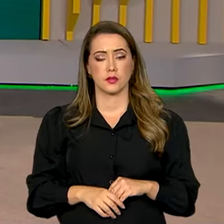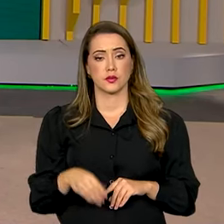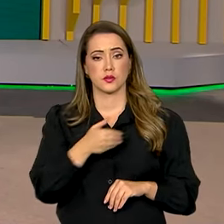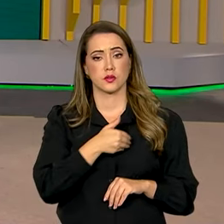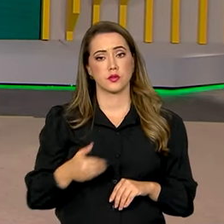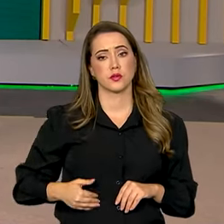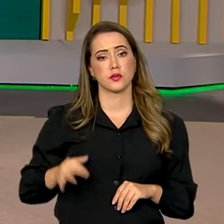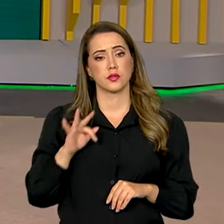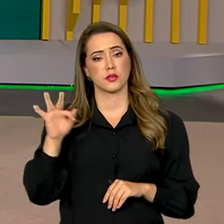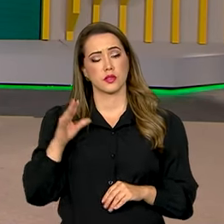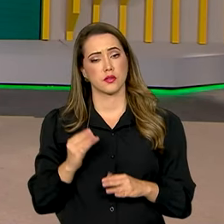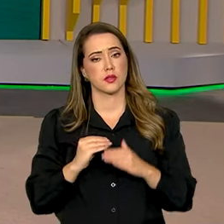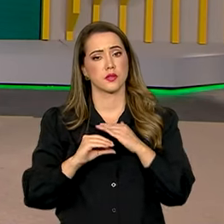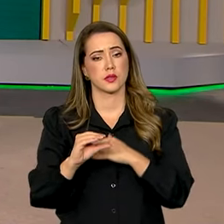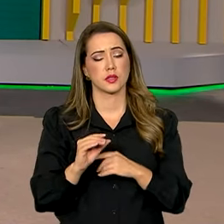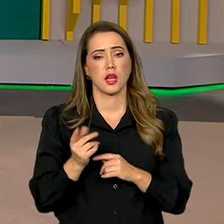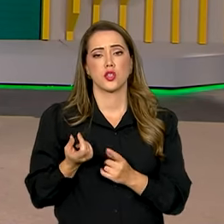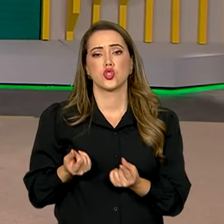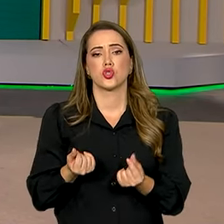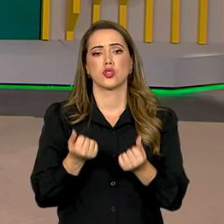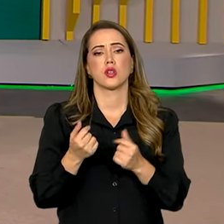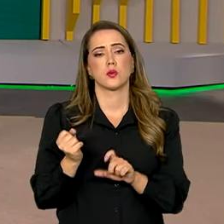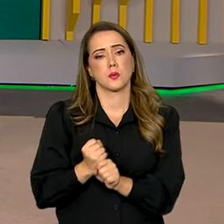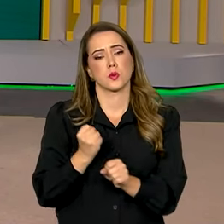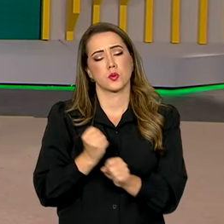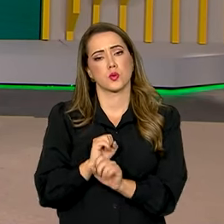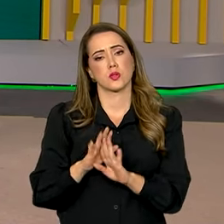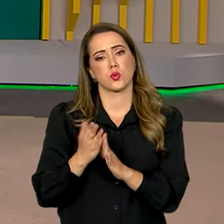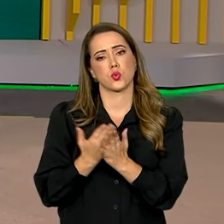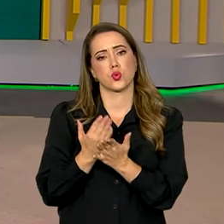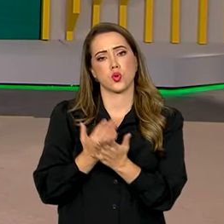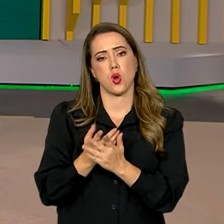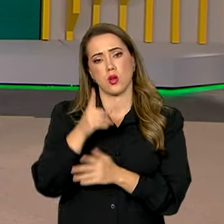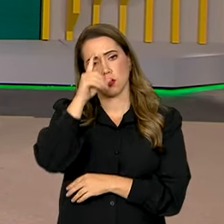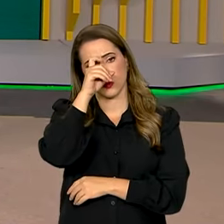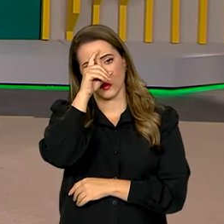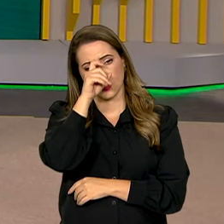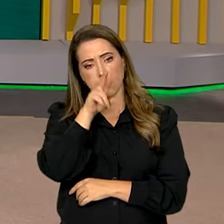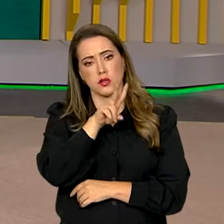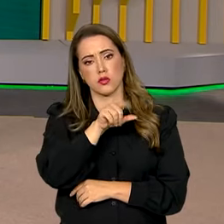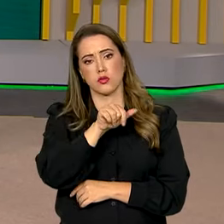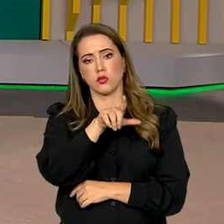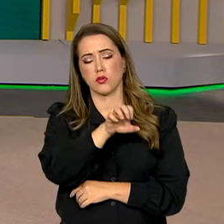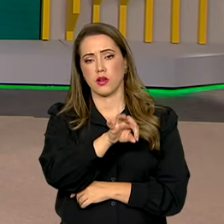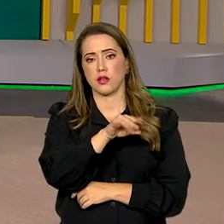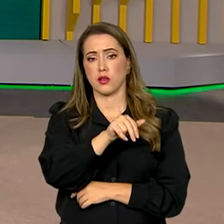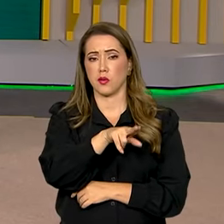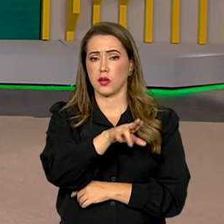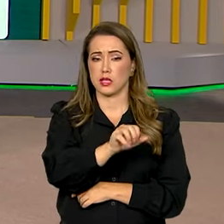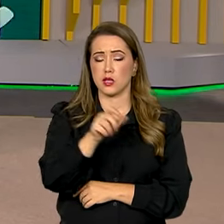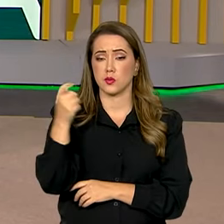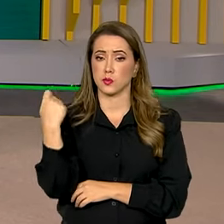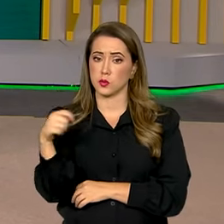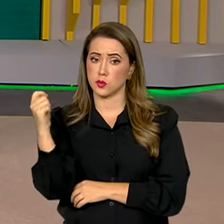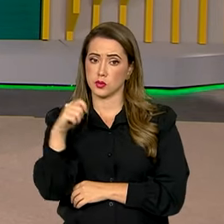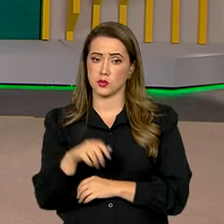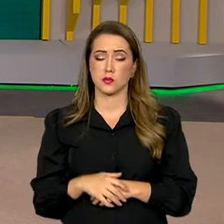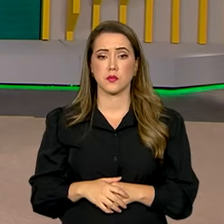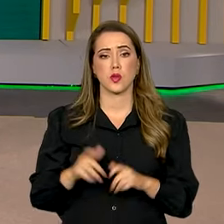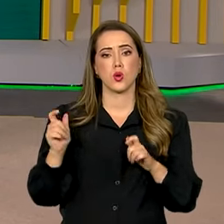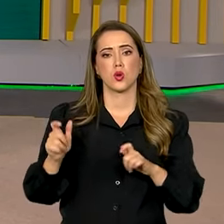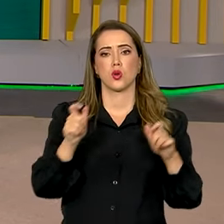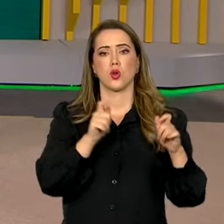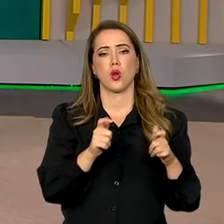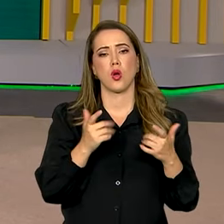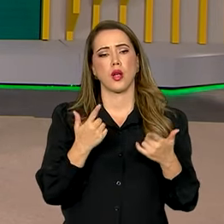O Governo Federal vai destinar verbas para a reconstrução de escolas e hospitais do Vale do Taquari, no Rio Grande do Sul. A